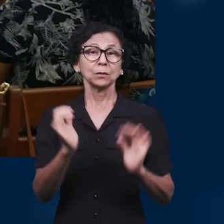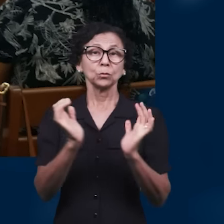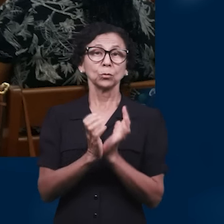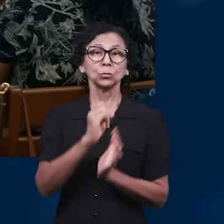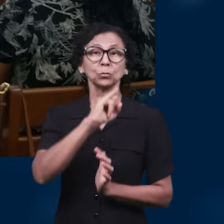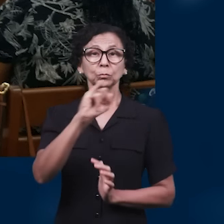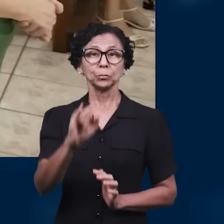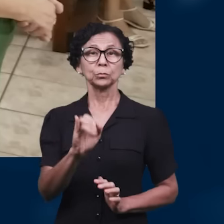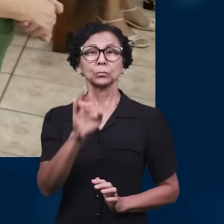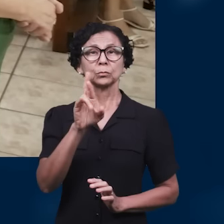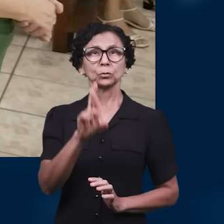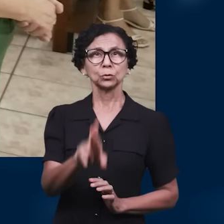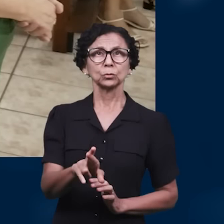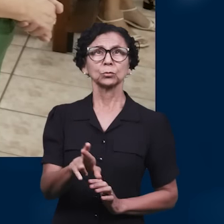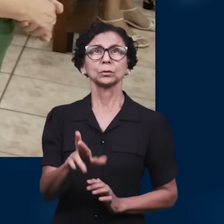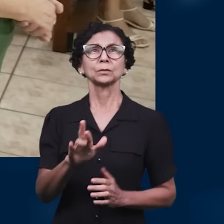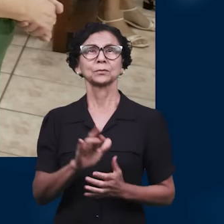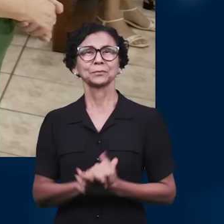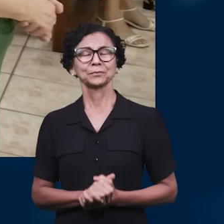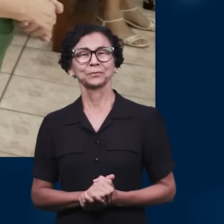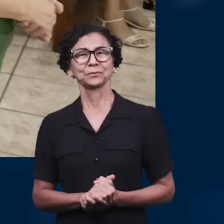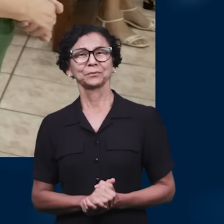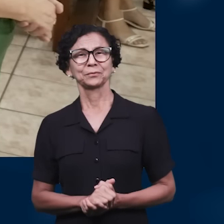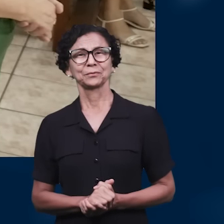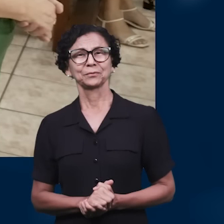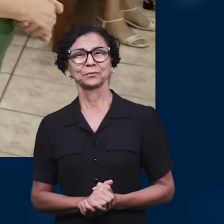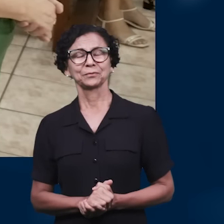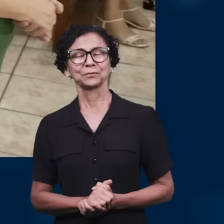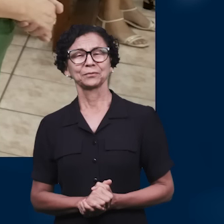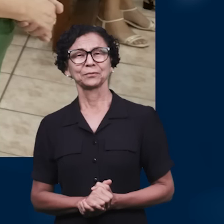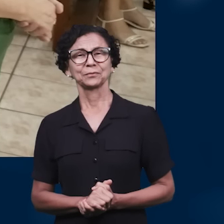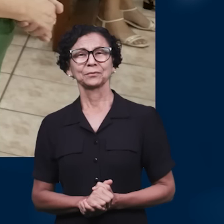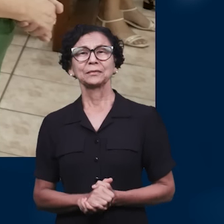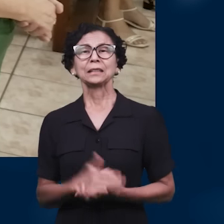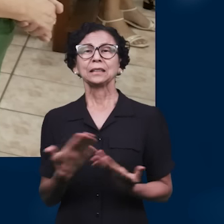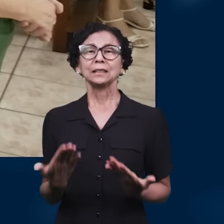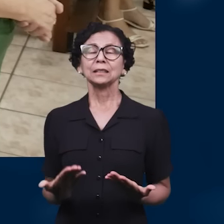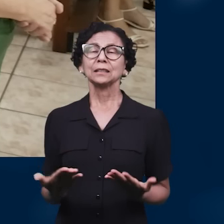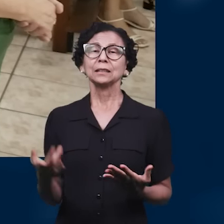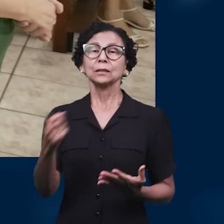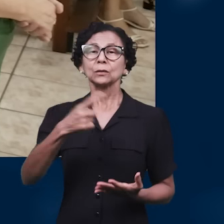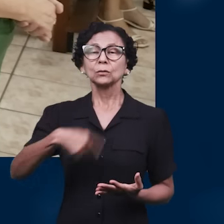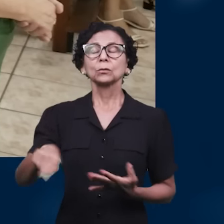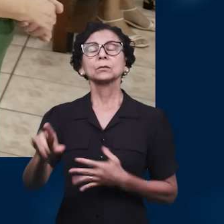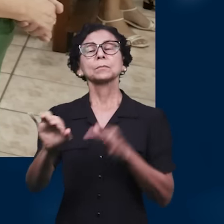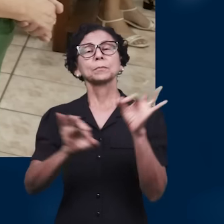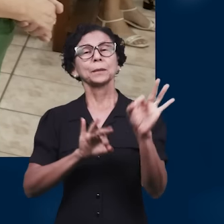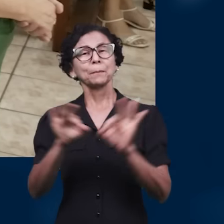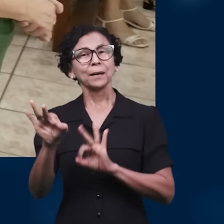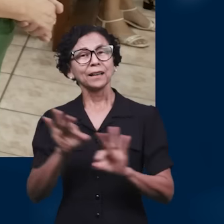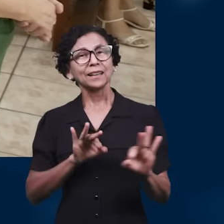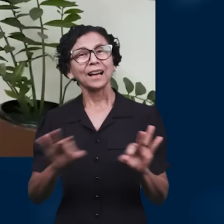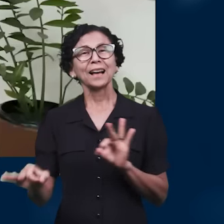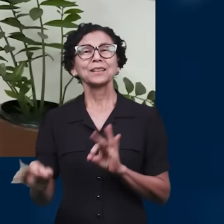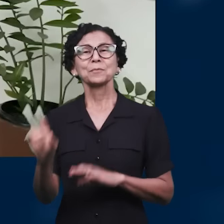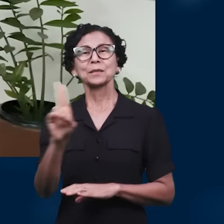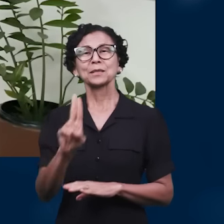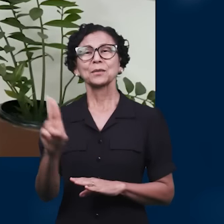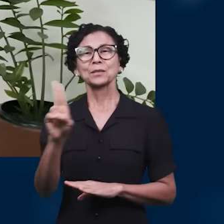participam dos cultos em nossas igrejas. Desta forma, todos serão preparados para serem